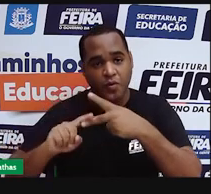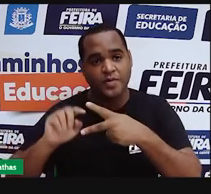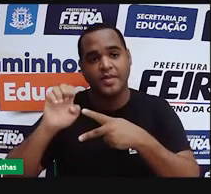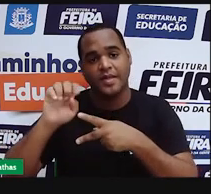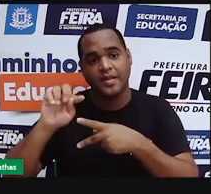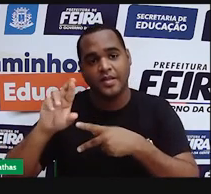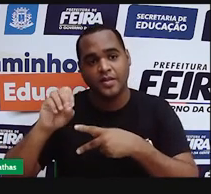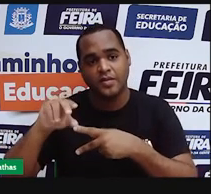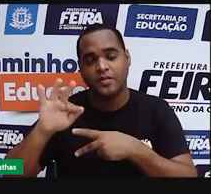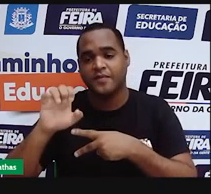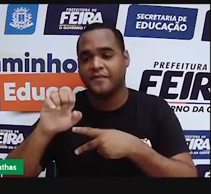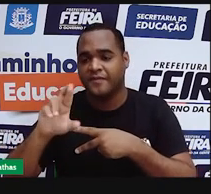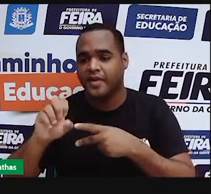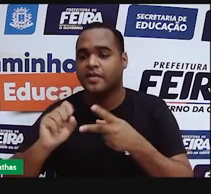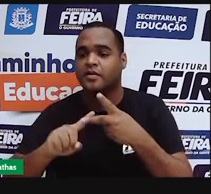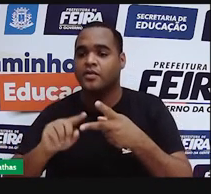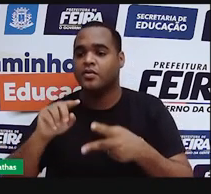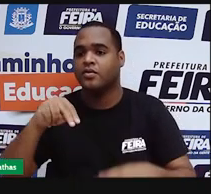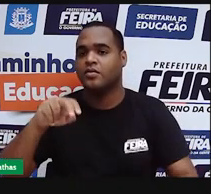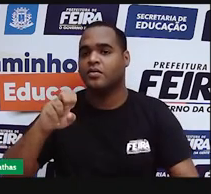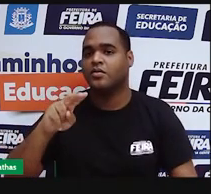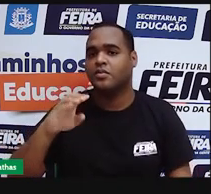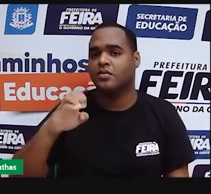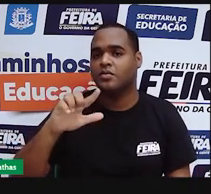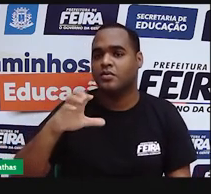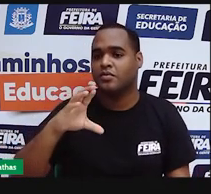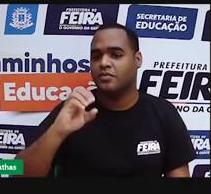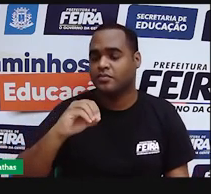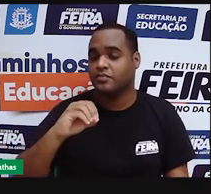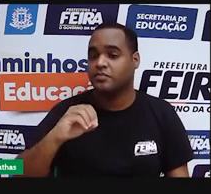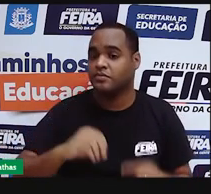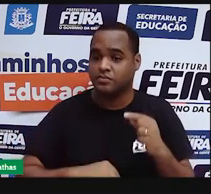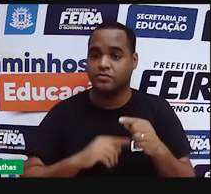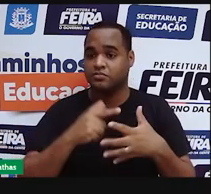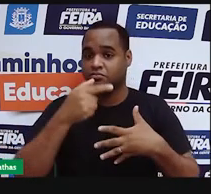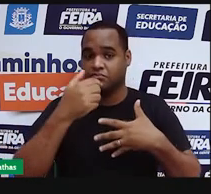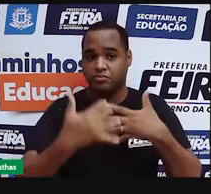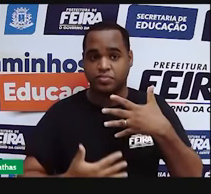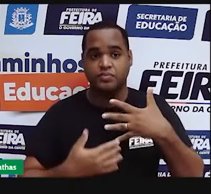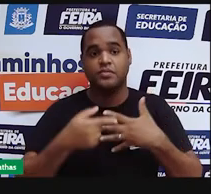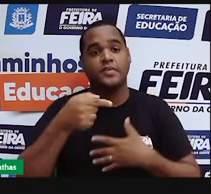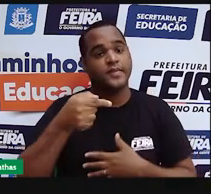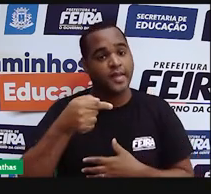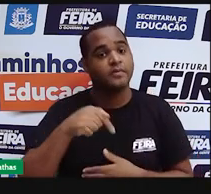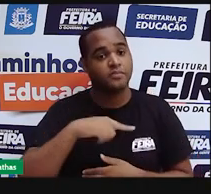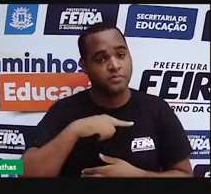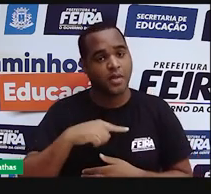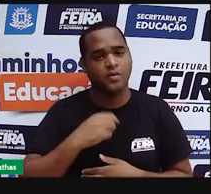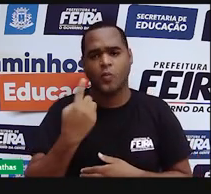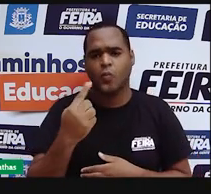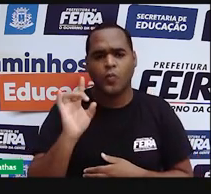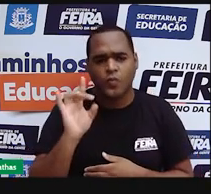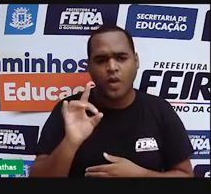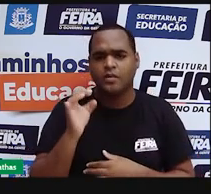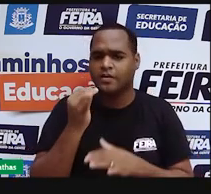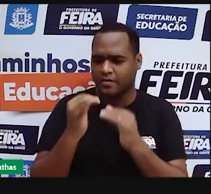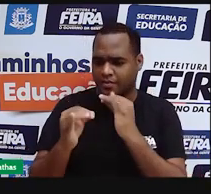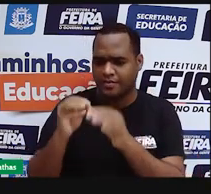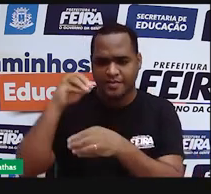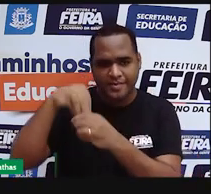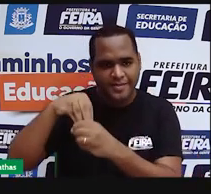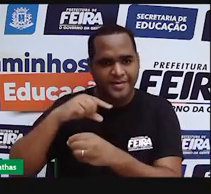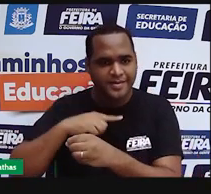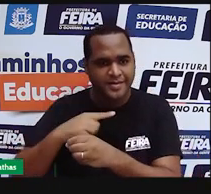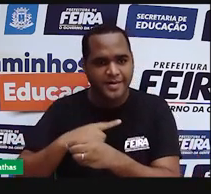a eletrosfera e núcleo, ele tinha também sete camadas eletrônicas. Não era só uma camada